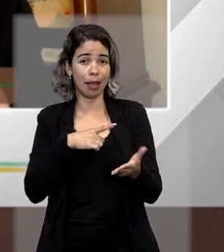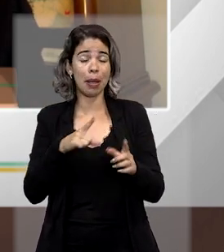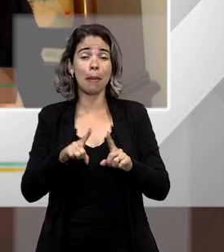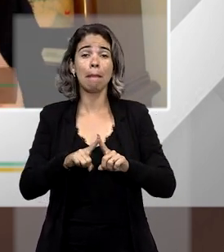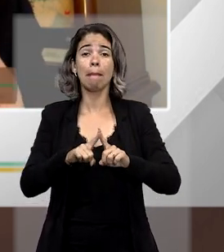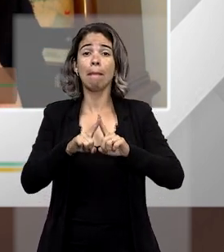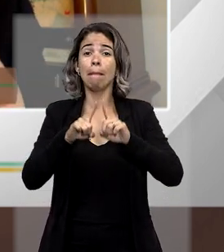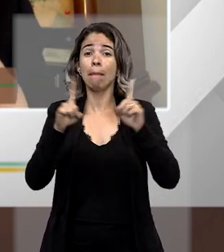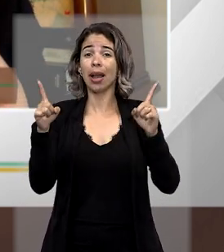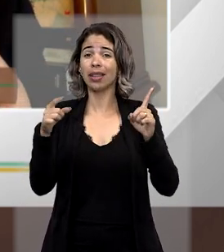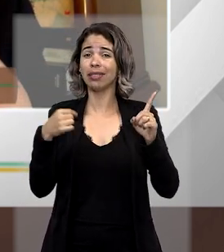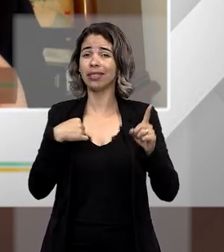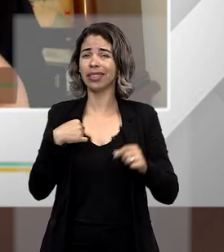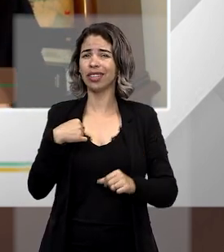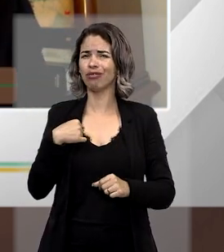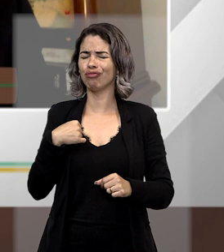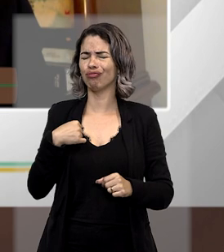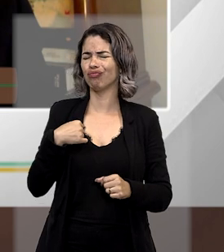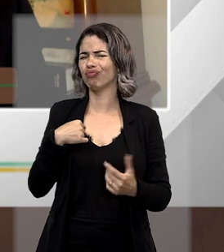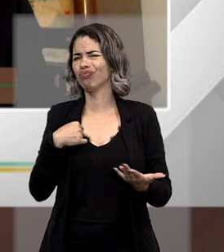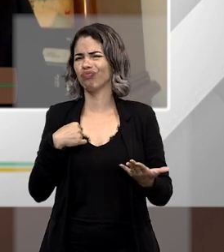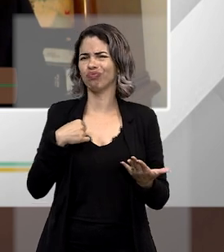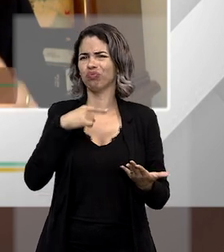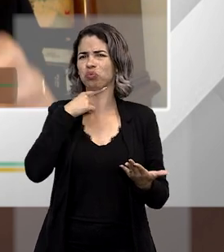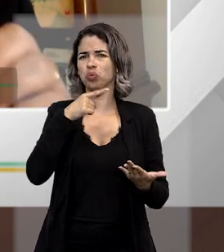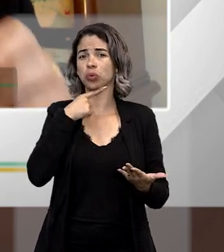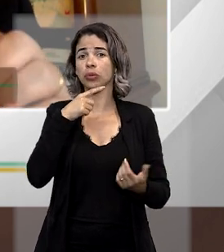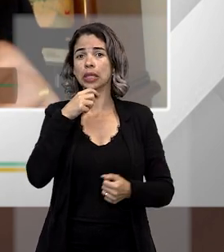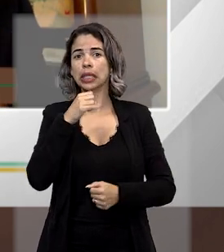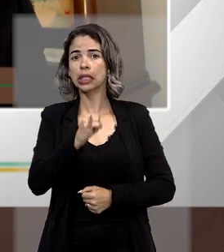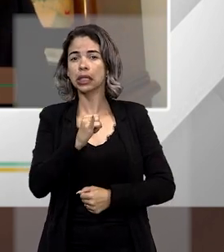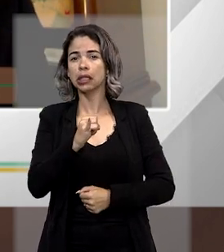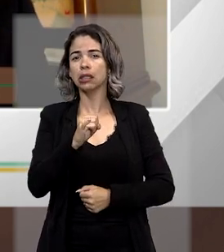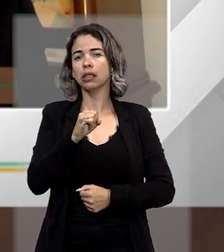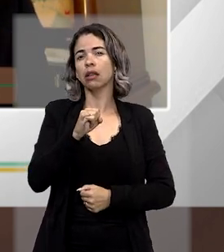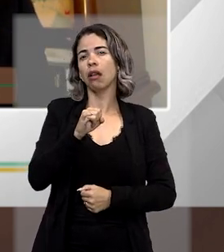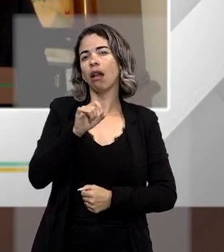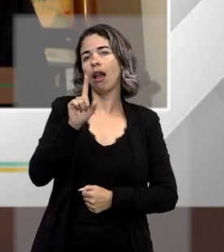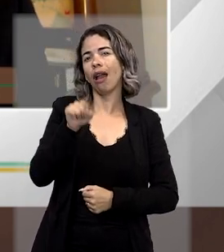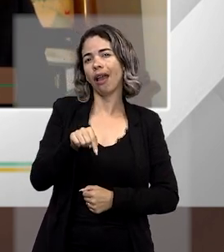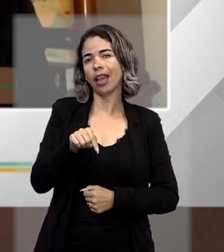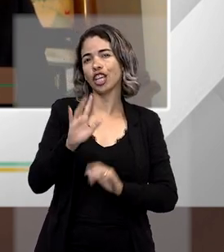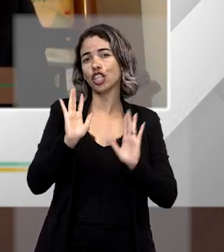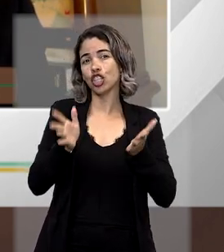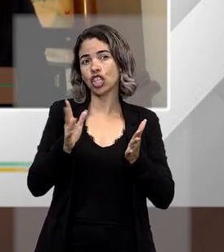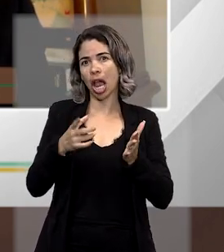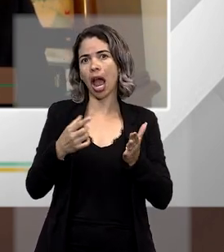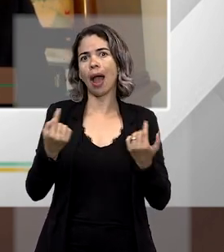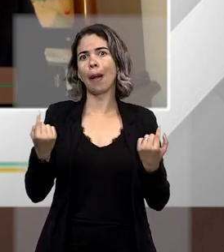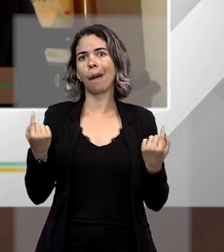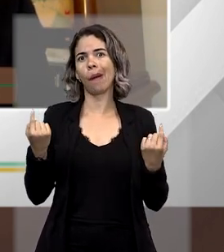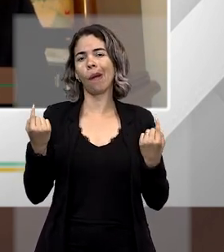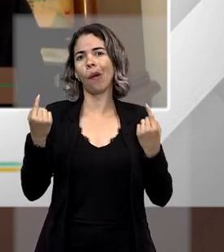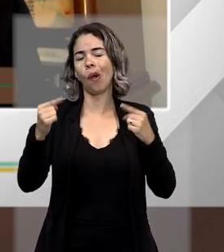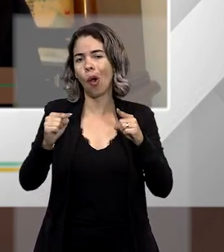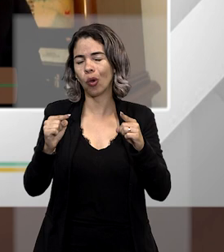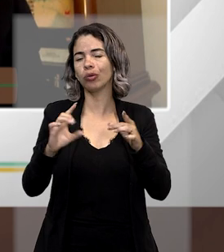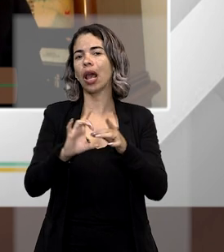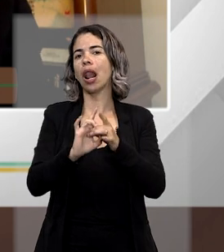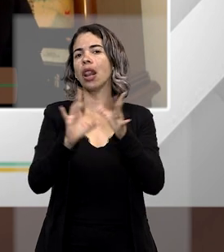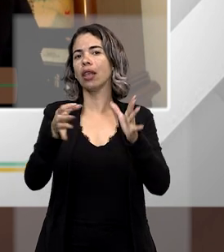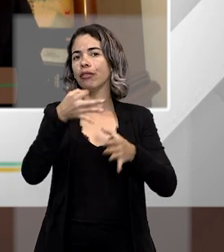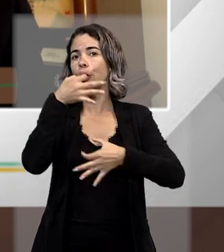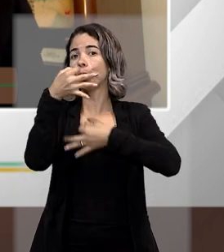mas eu tenho minhas dúvidas se isso em si não seria um atentado ali e há